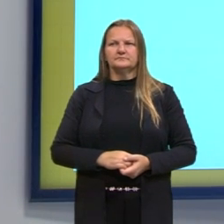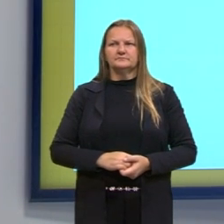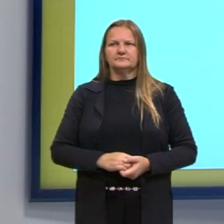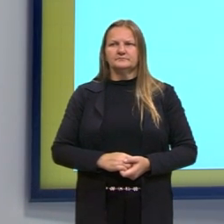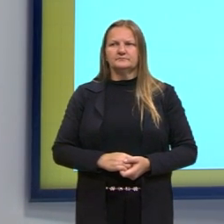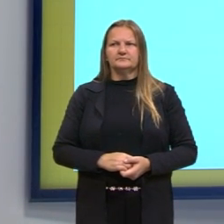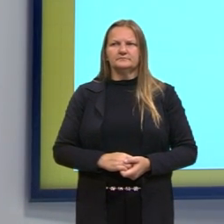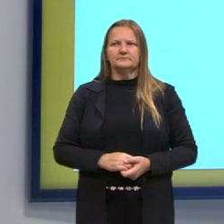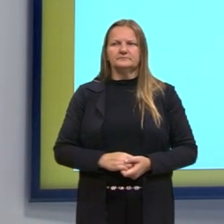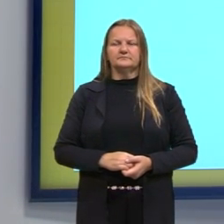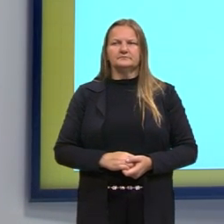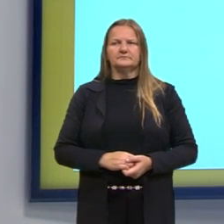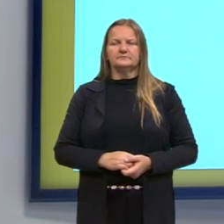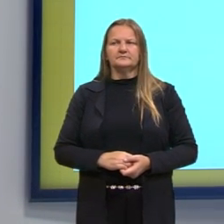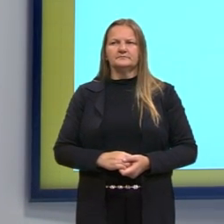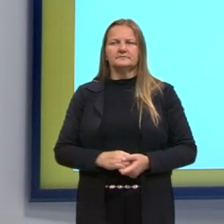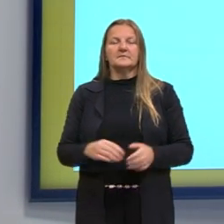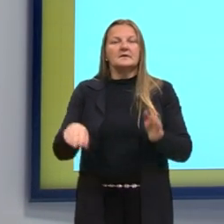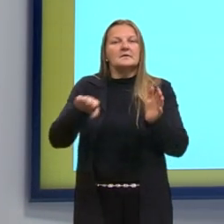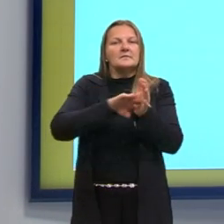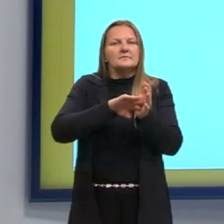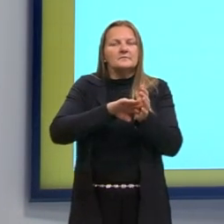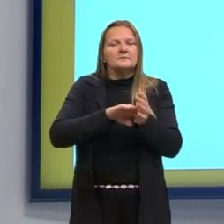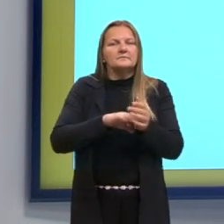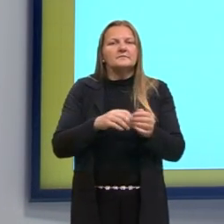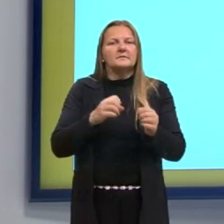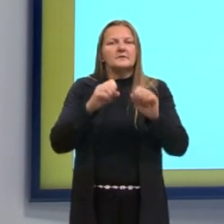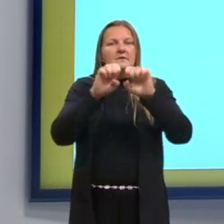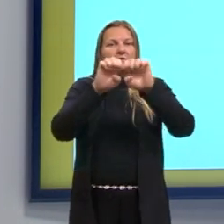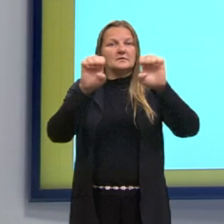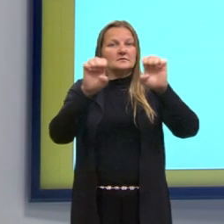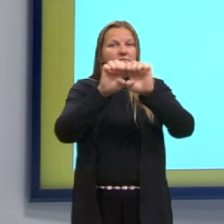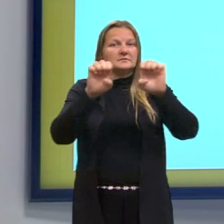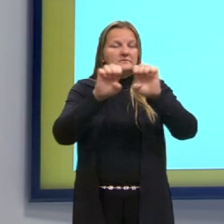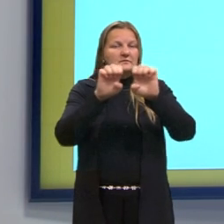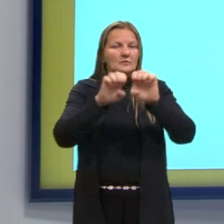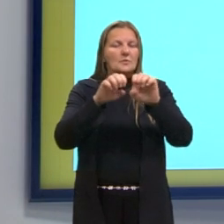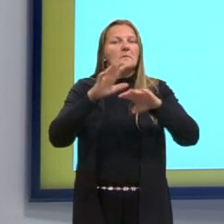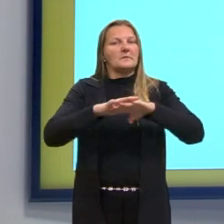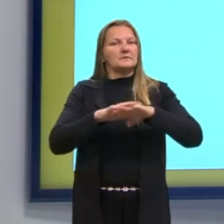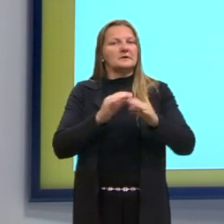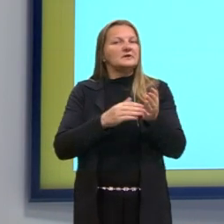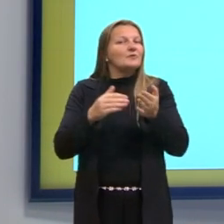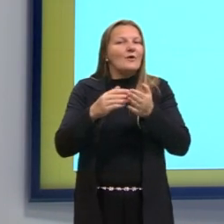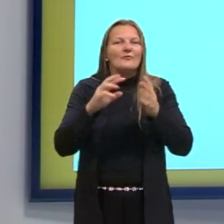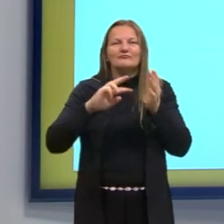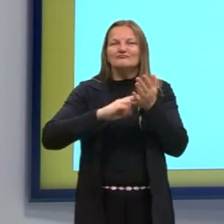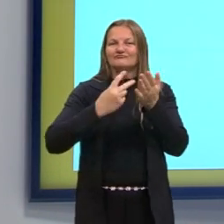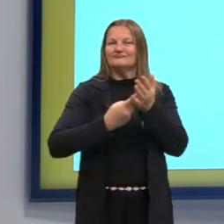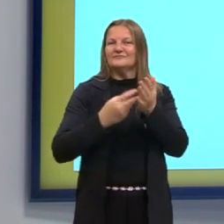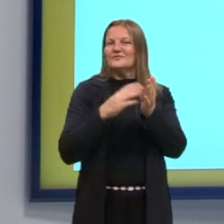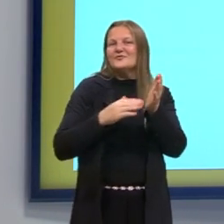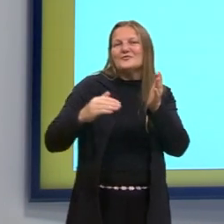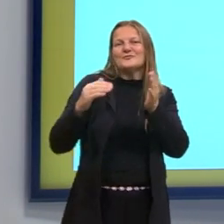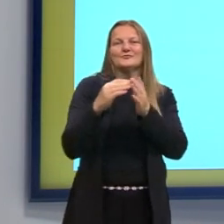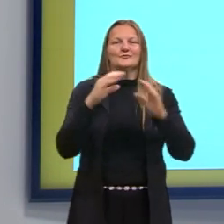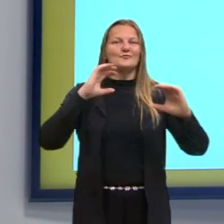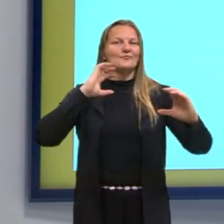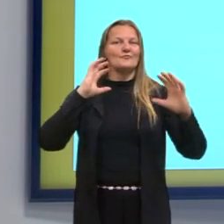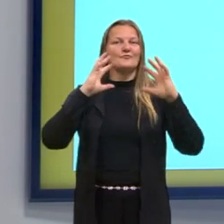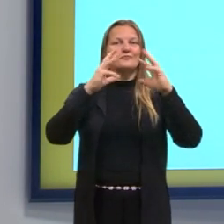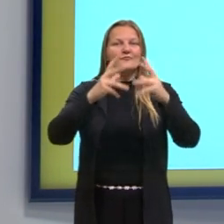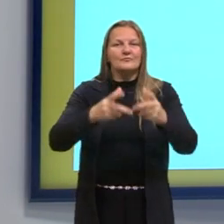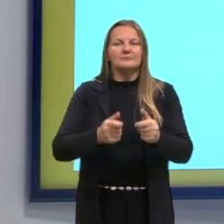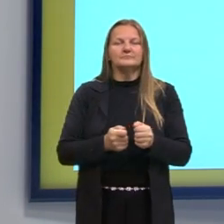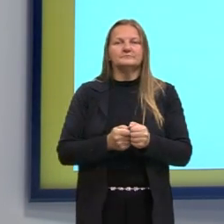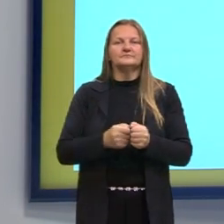no expoente. Eu cheguei, então, numa expressão matemática que traduz toda essa figura. O que